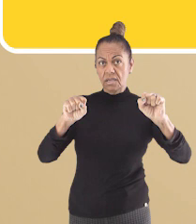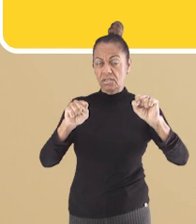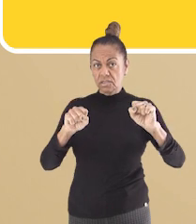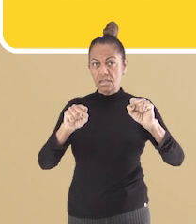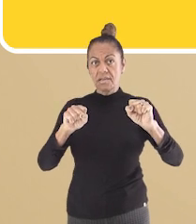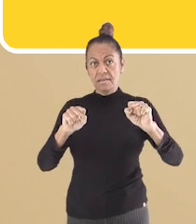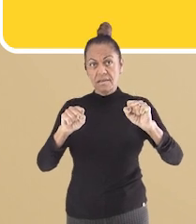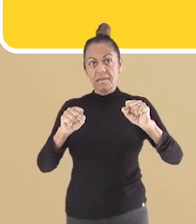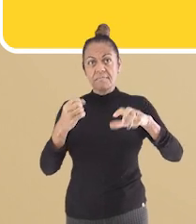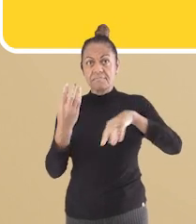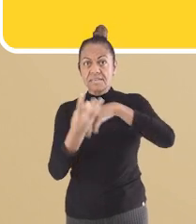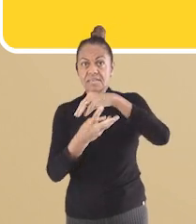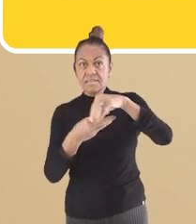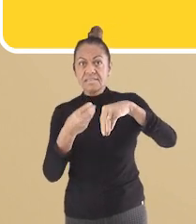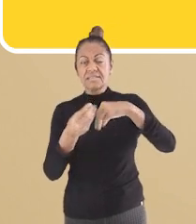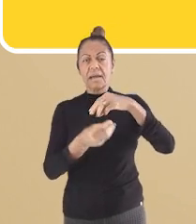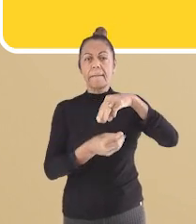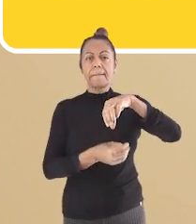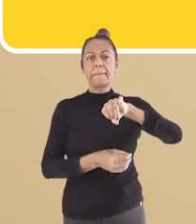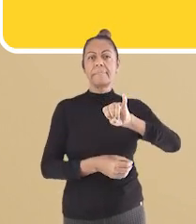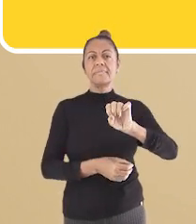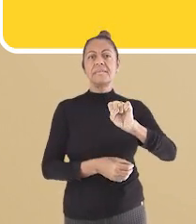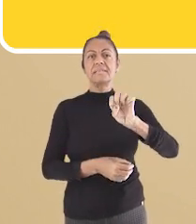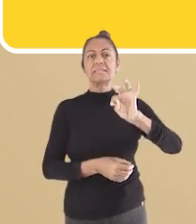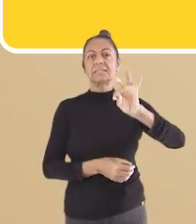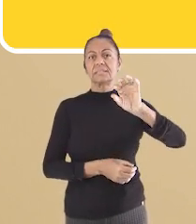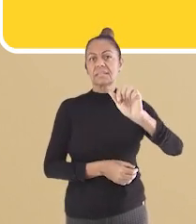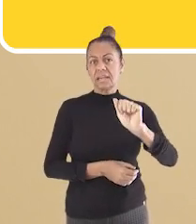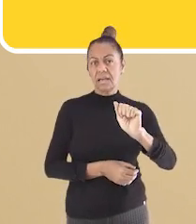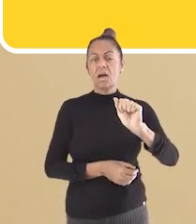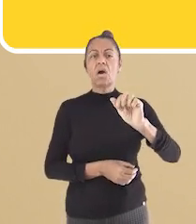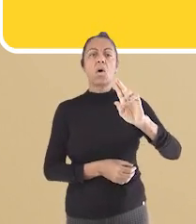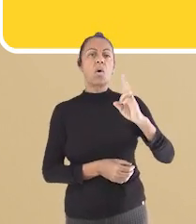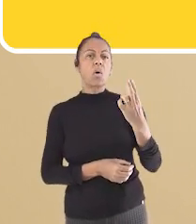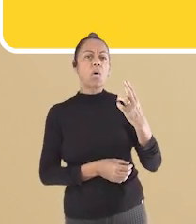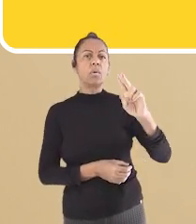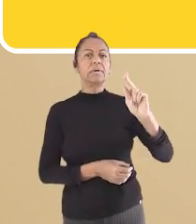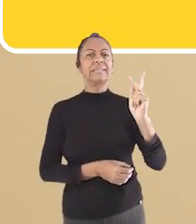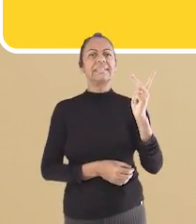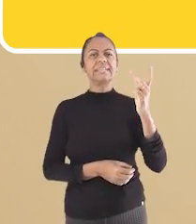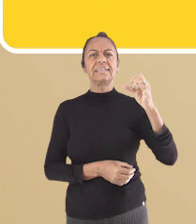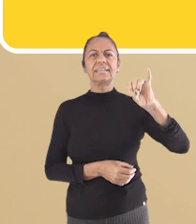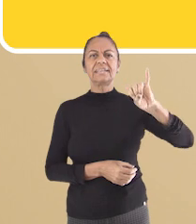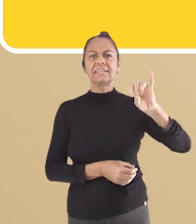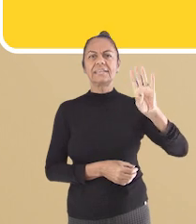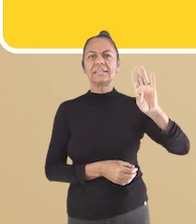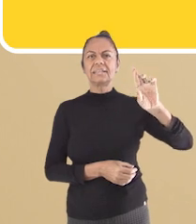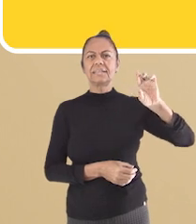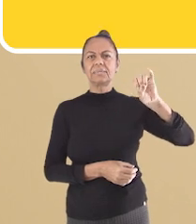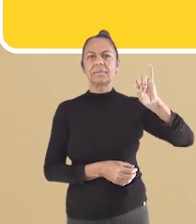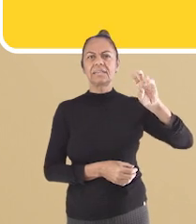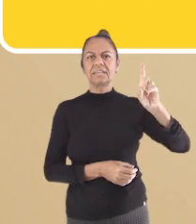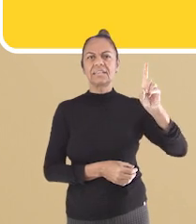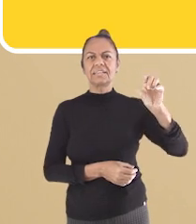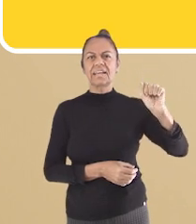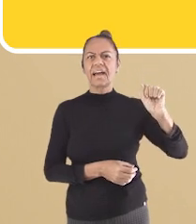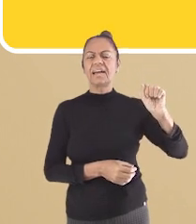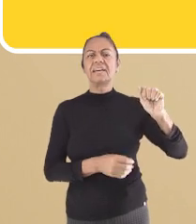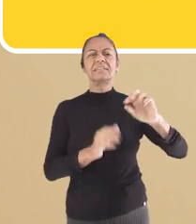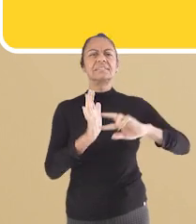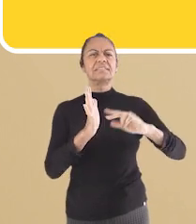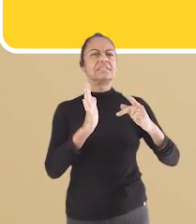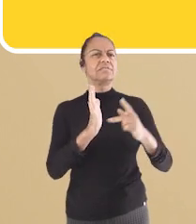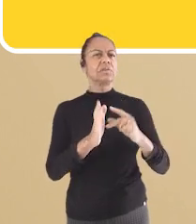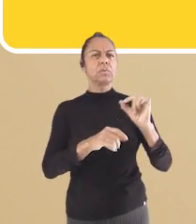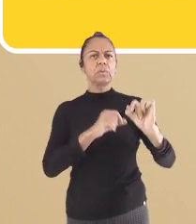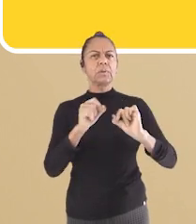linguagem mista ou híbrida. A linguagem mista ou híbrida é a mistura da linguagem verbal